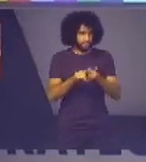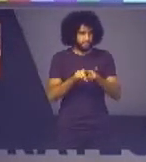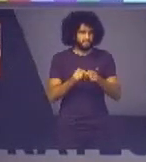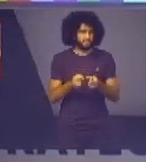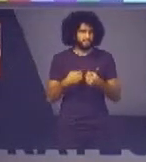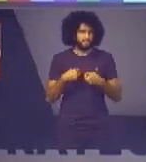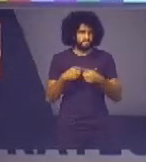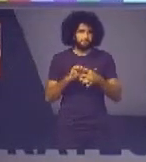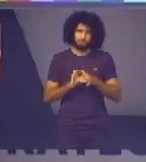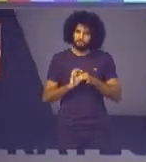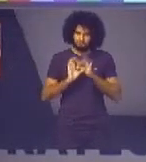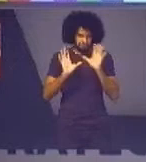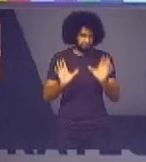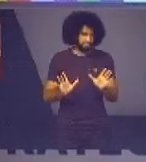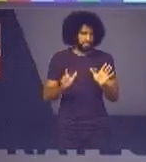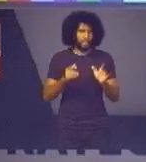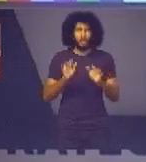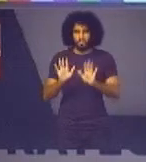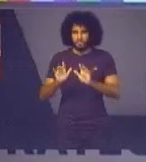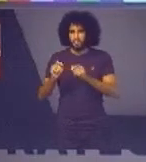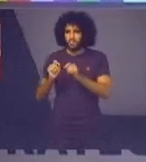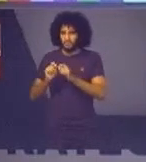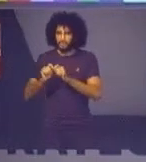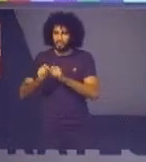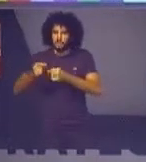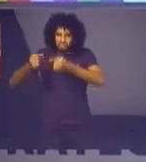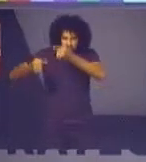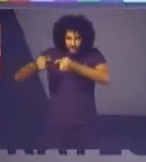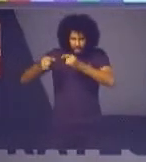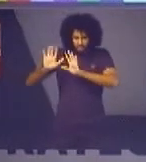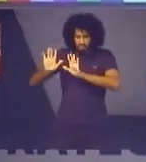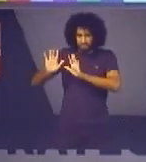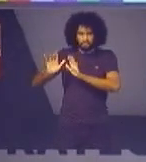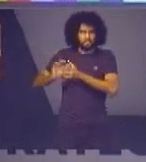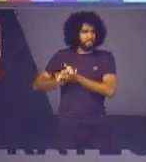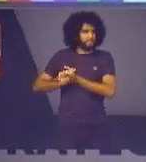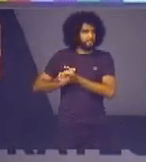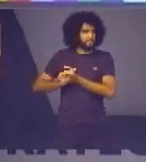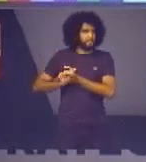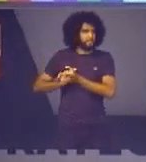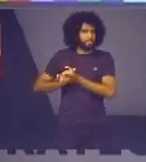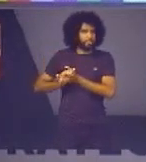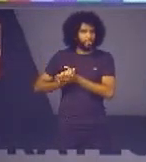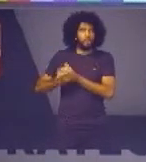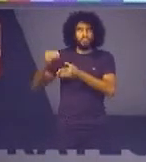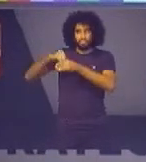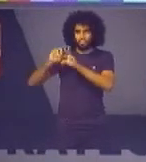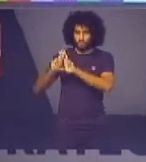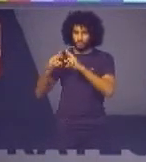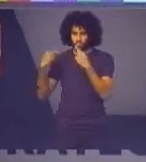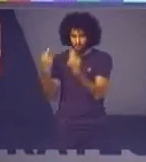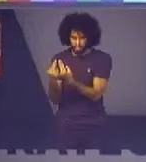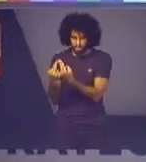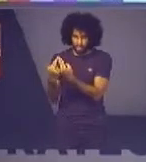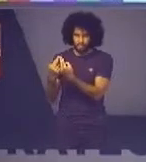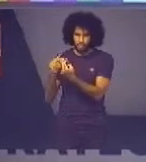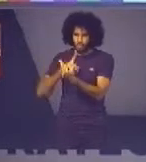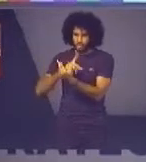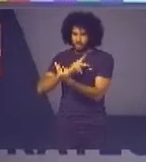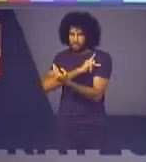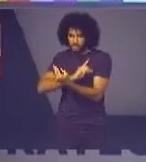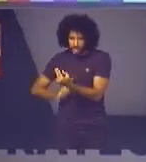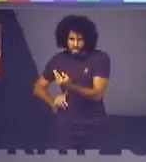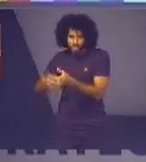eu fiz um desafio uma vez numa reunião de presidentes do